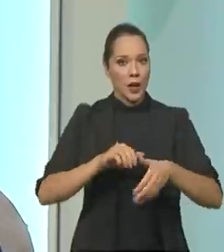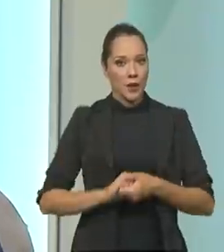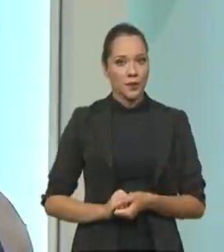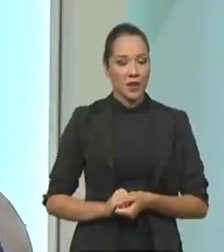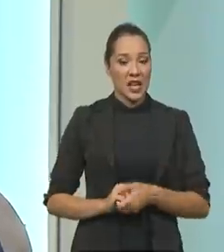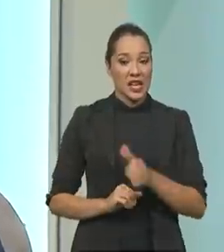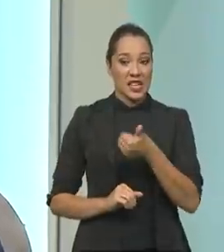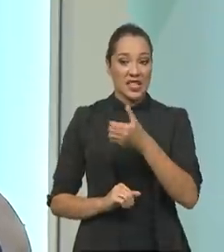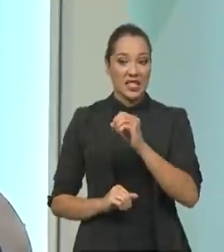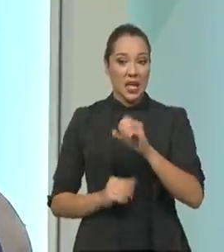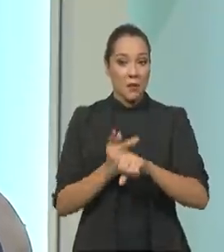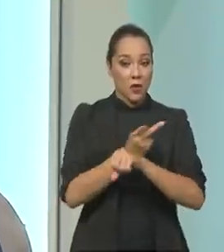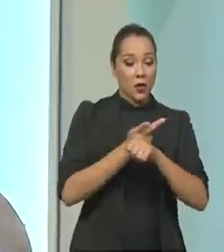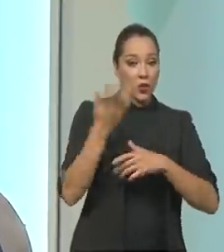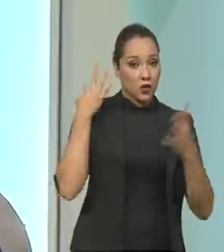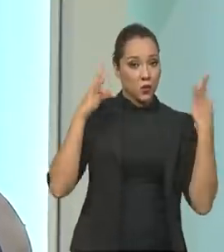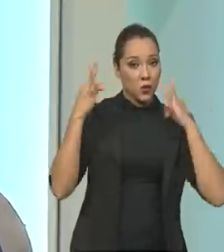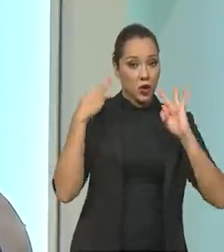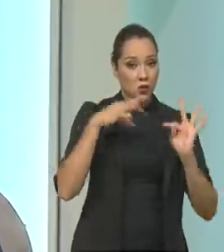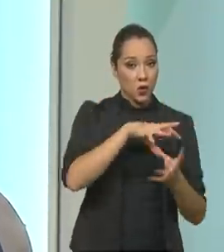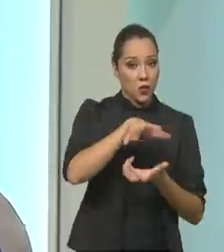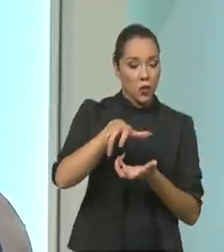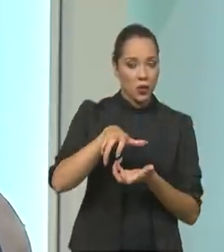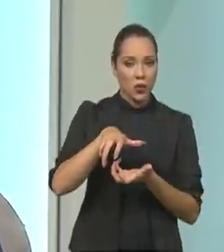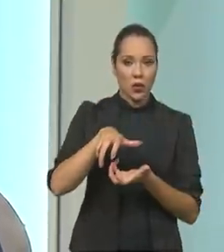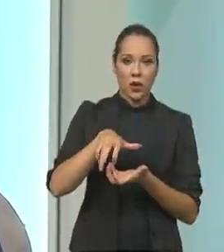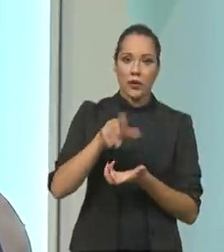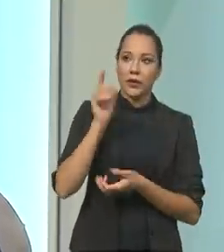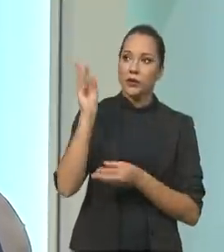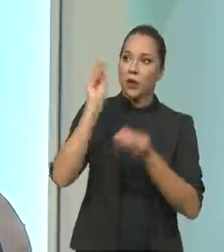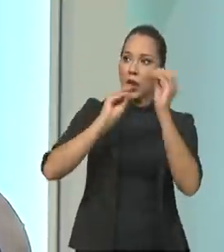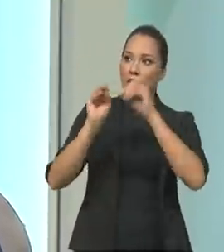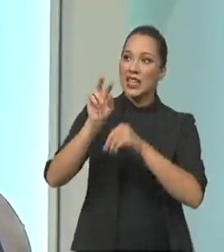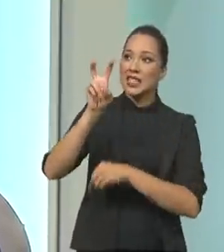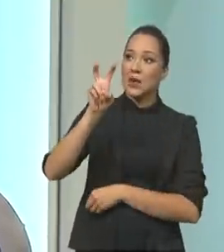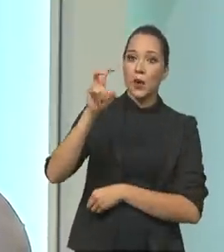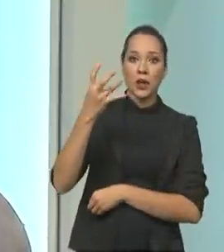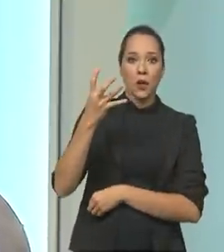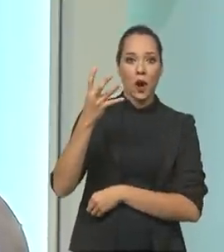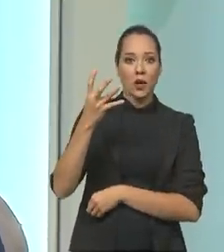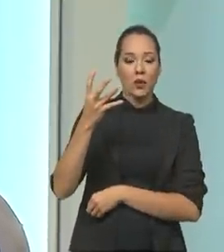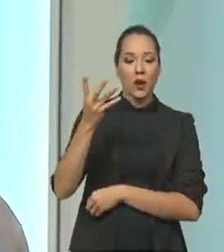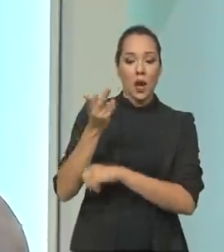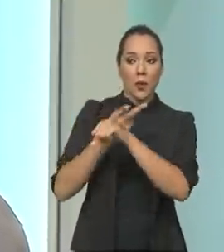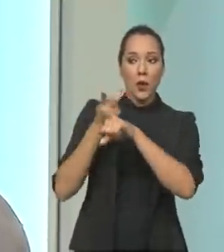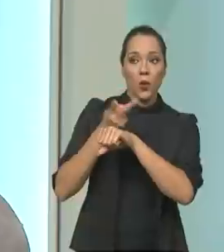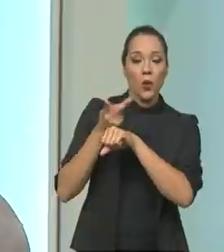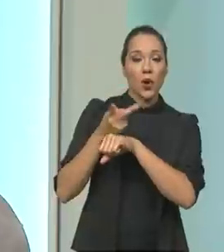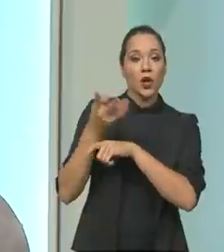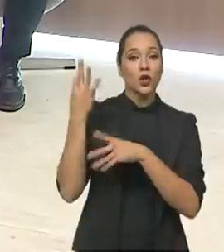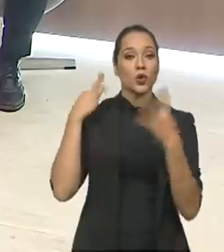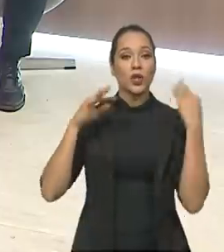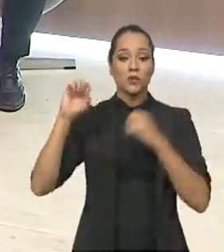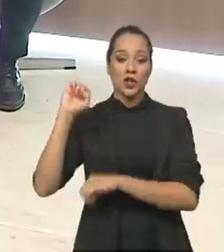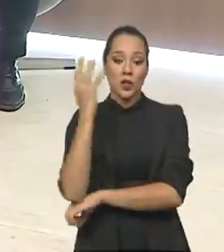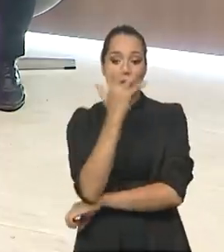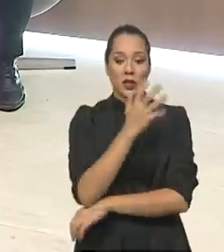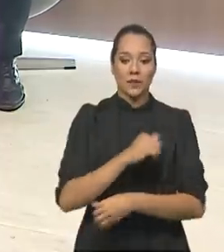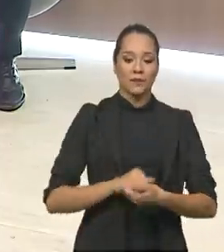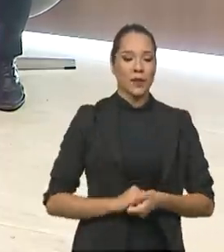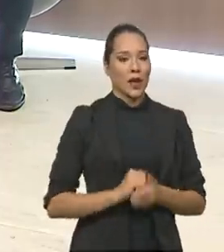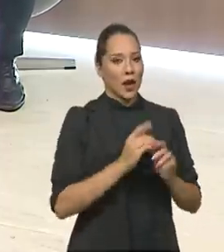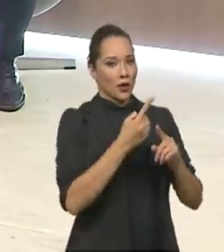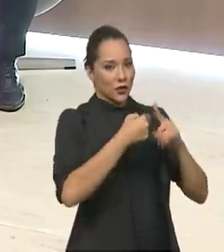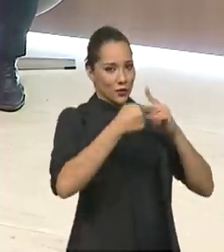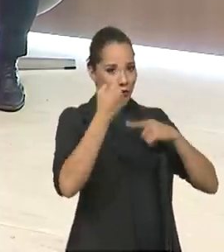de cada 100 buscas por turismo no mundo, quando você coloca, 54 são por turismo de natureza. Ministro, agora vamos voltar no